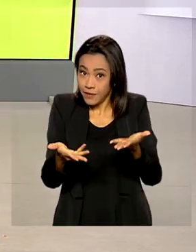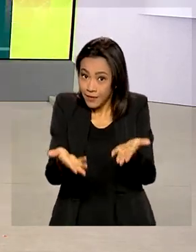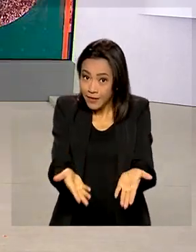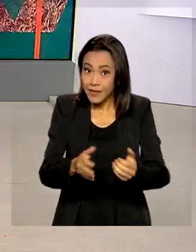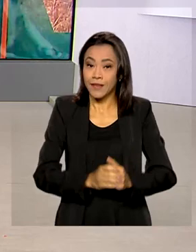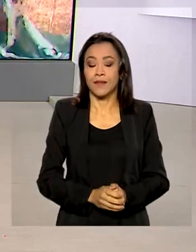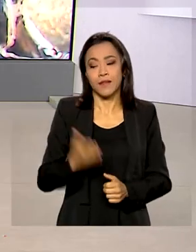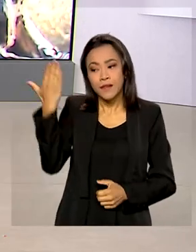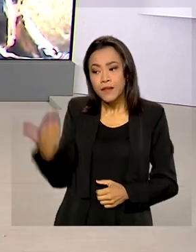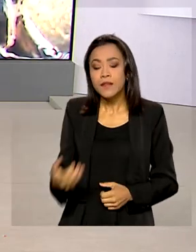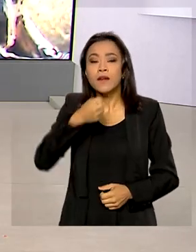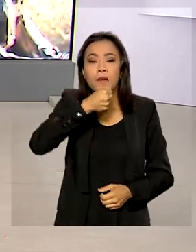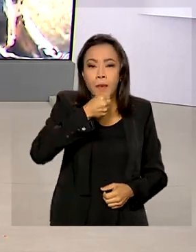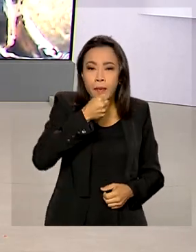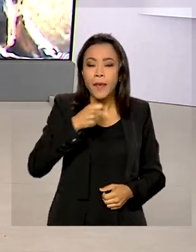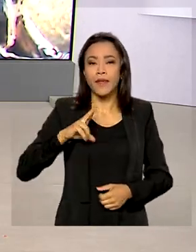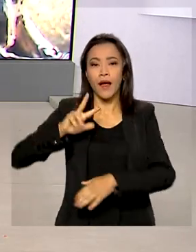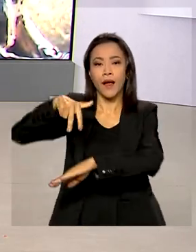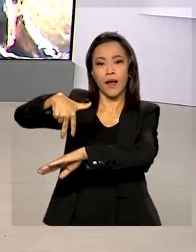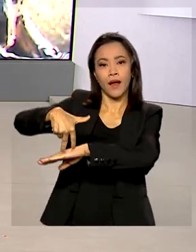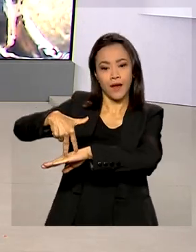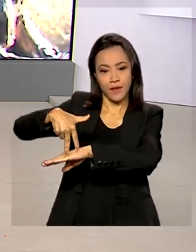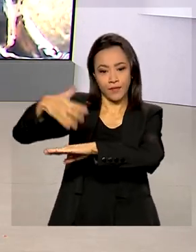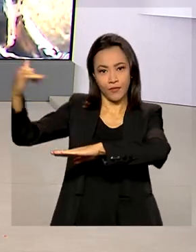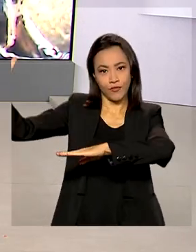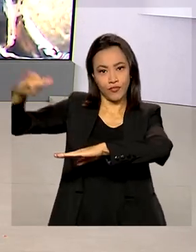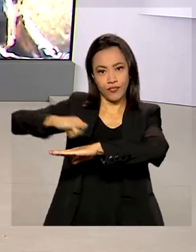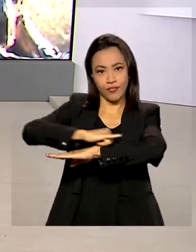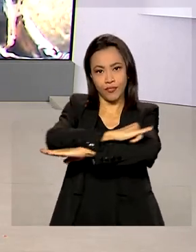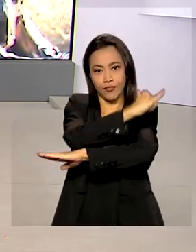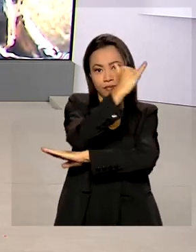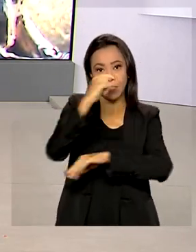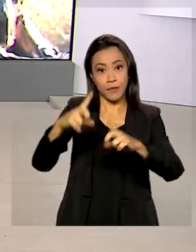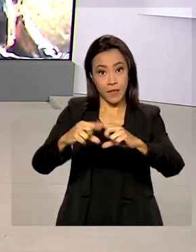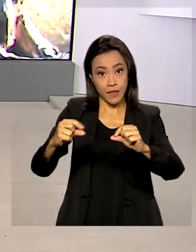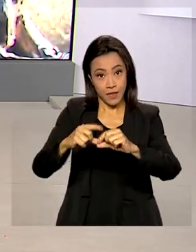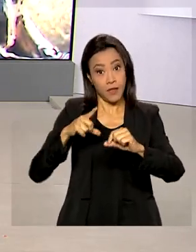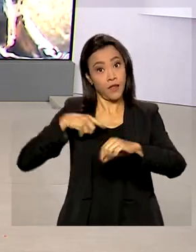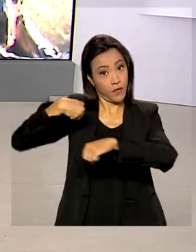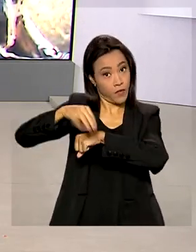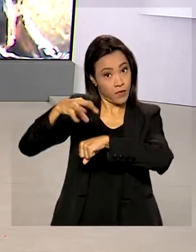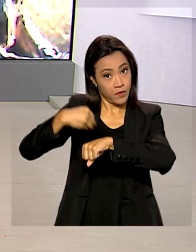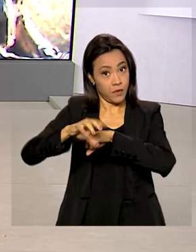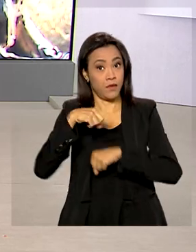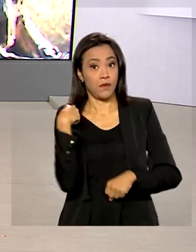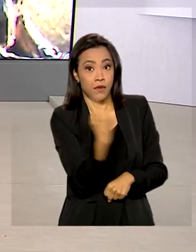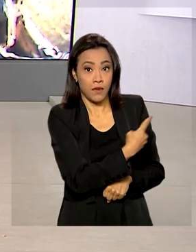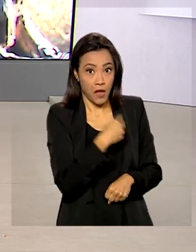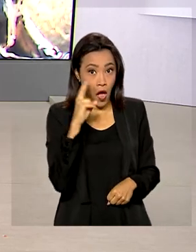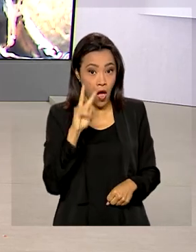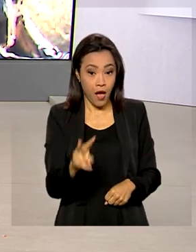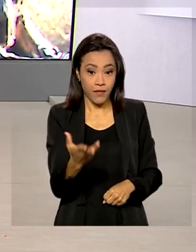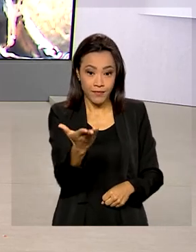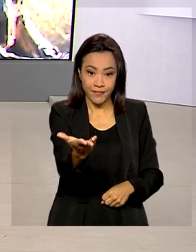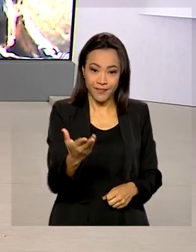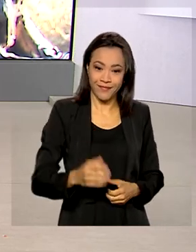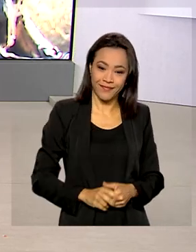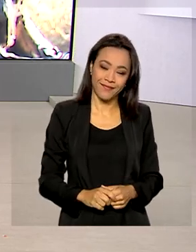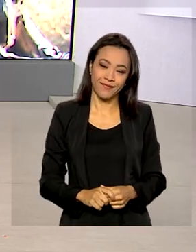O repórter Glauco de Queiroz está na base aérea de Brasília e tem mais informações ao vivo para a gente. Bom dia, Glauco.